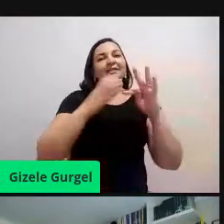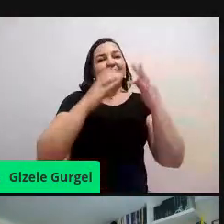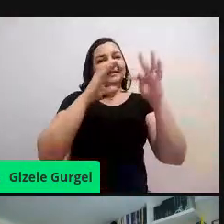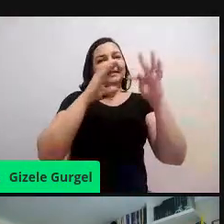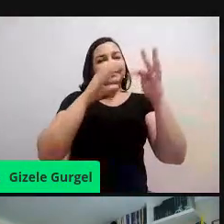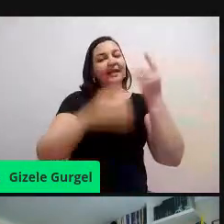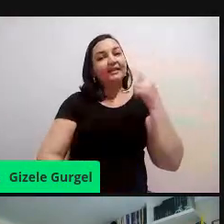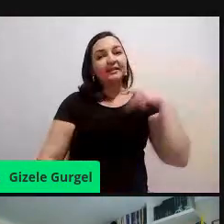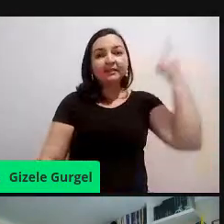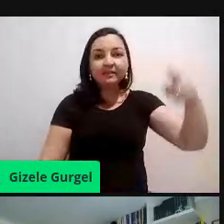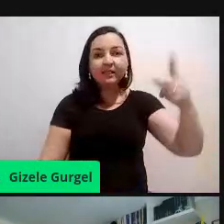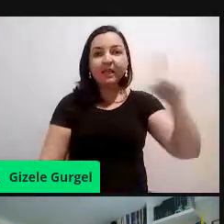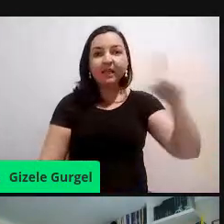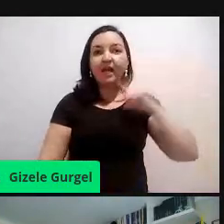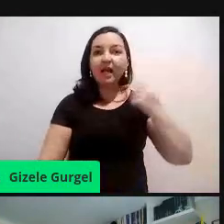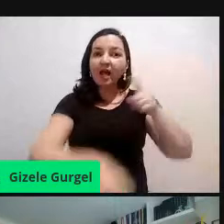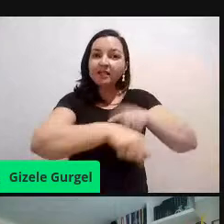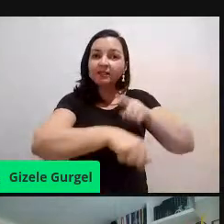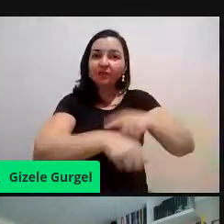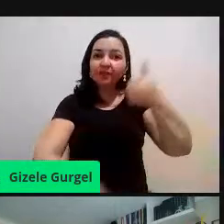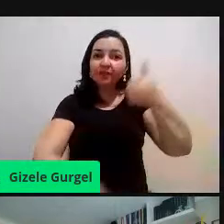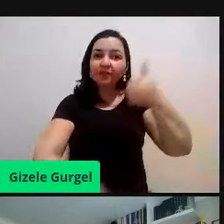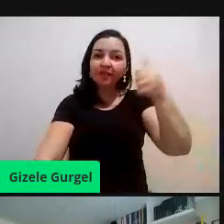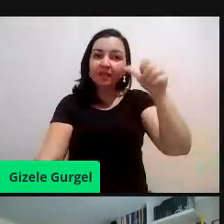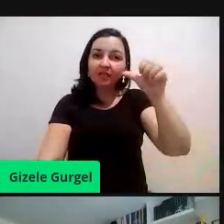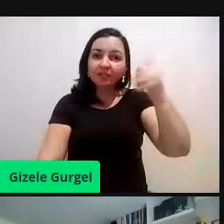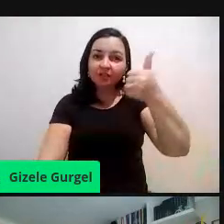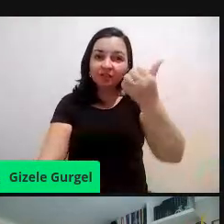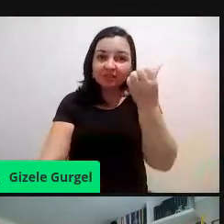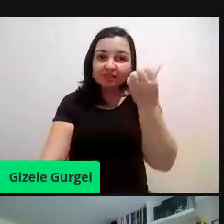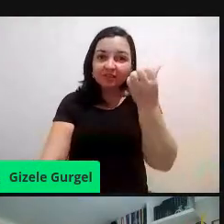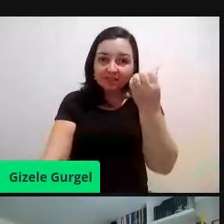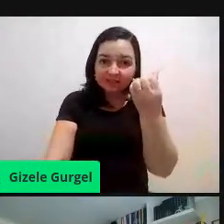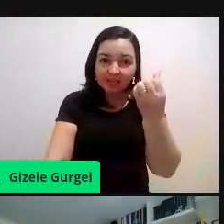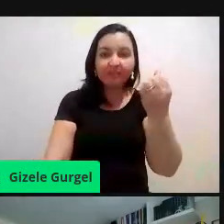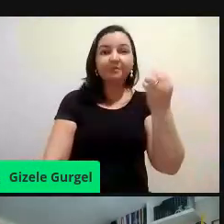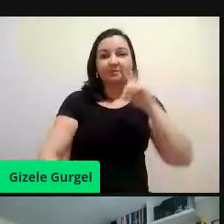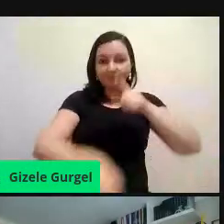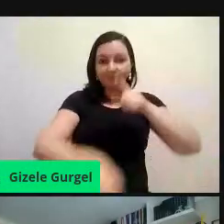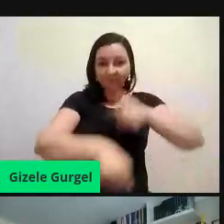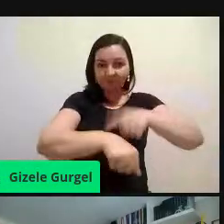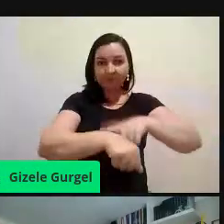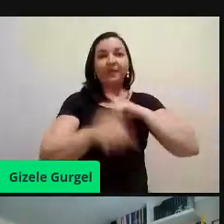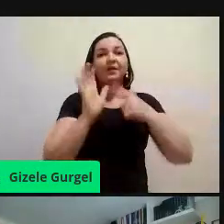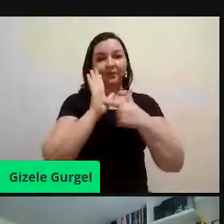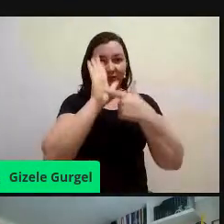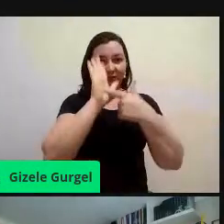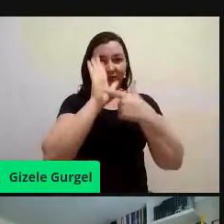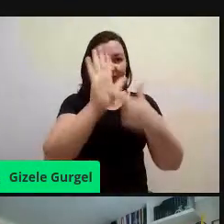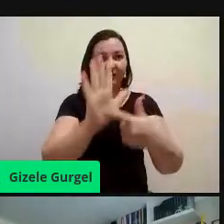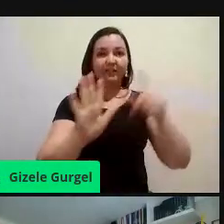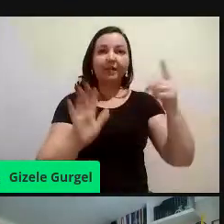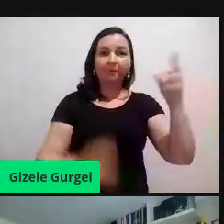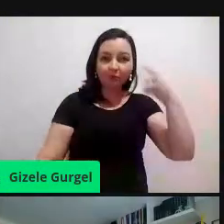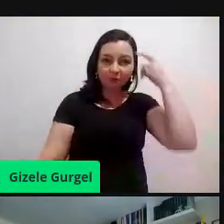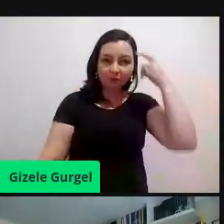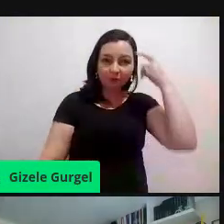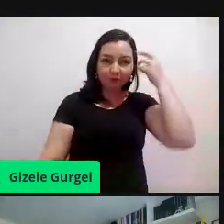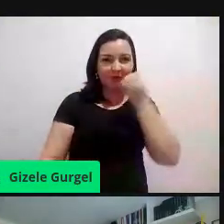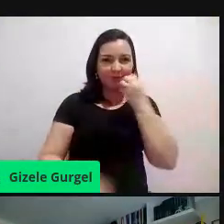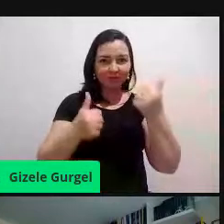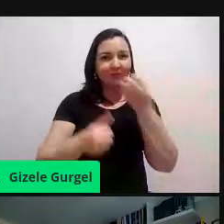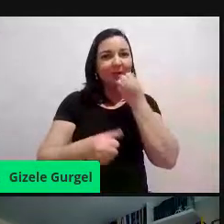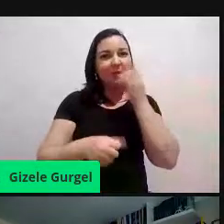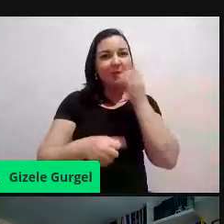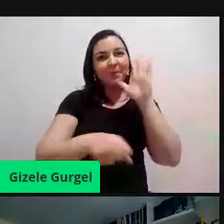mais às 16 horas teremos a mostra cultural, então vocês fiquem ligados e tenham uma boa tarde. Muito